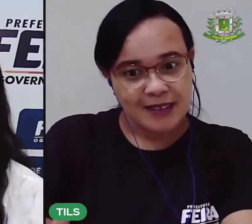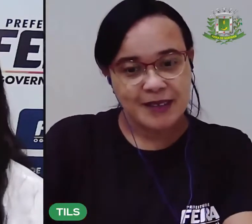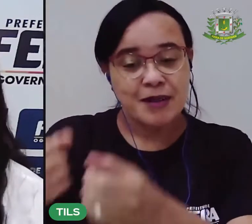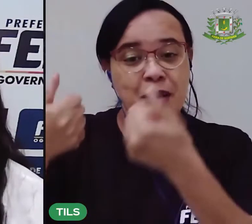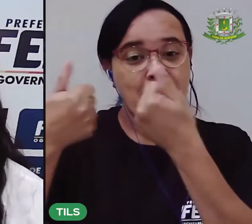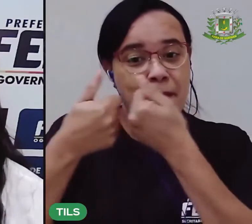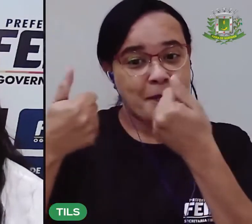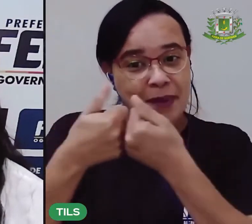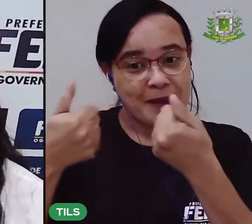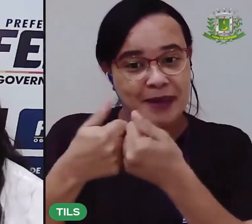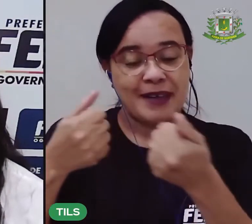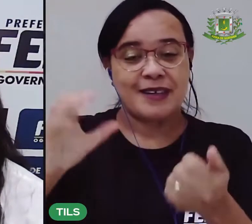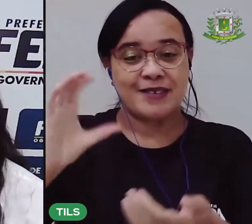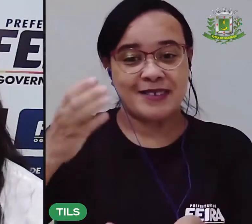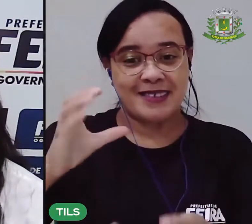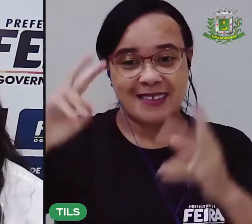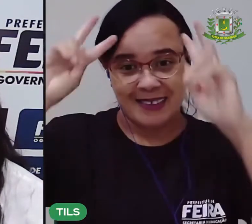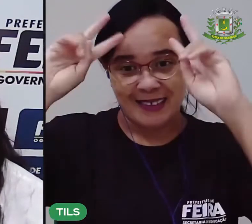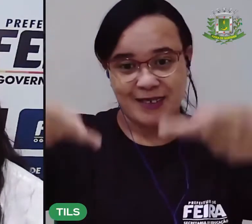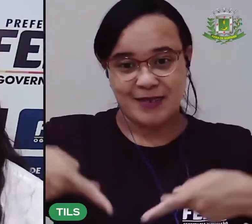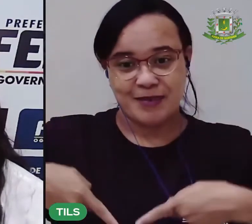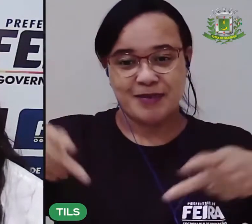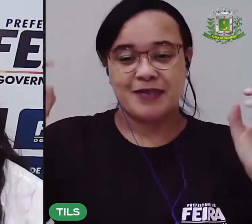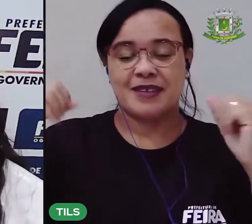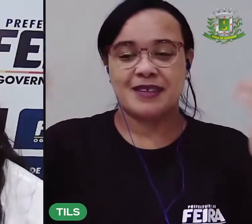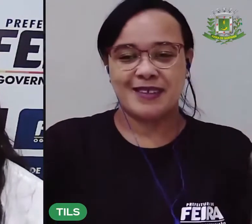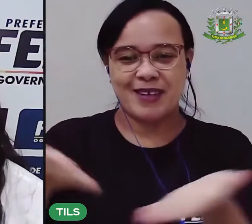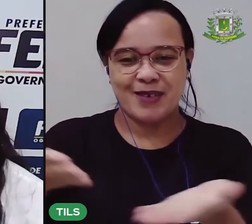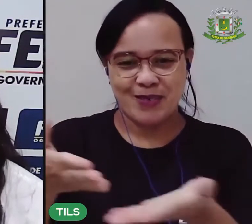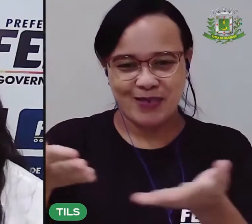atividade de ciências humanas de hoje, tá bom?